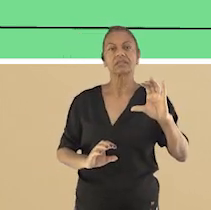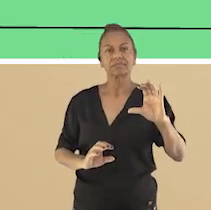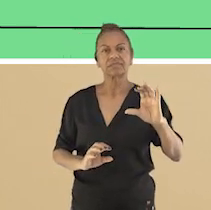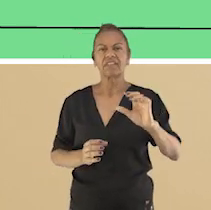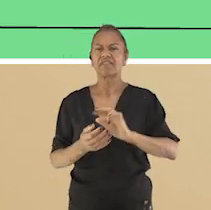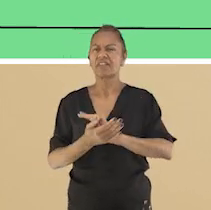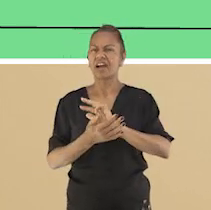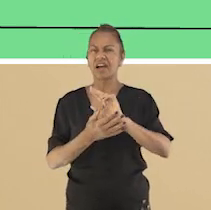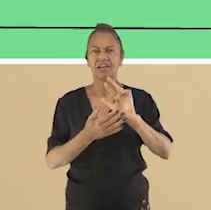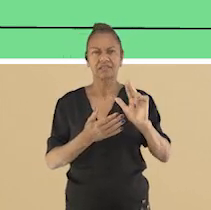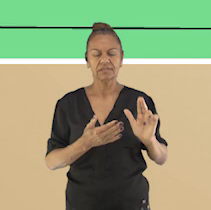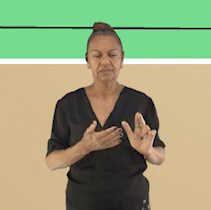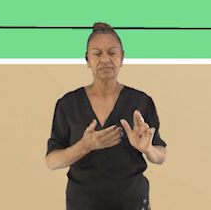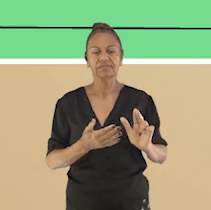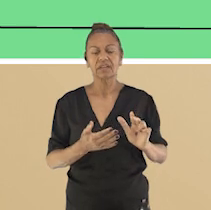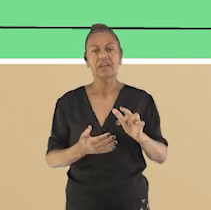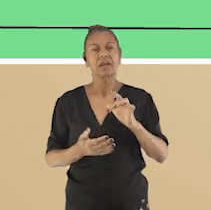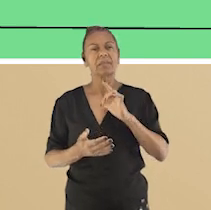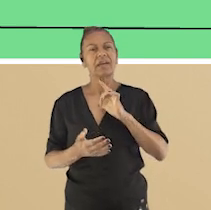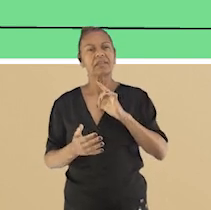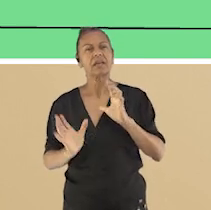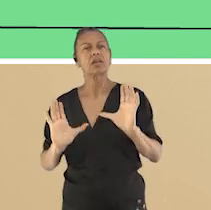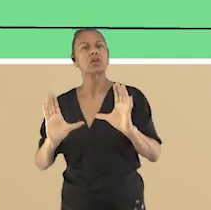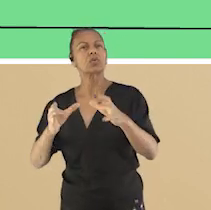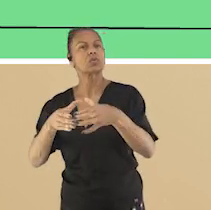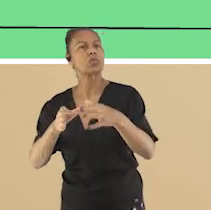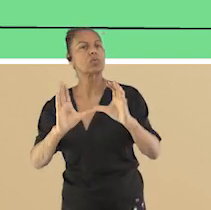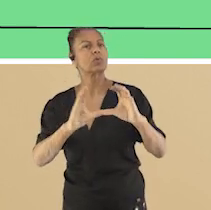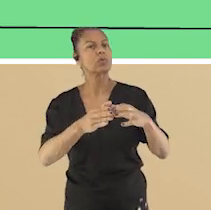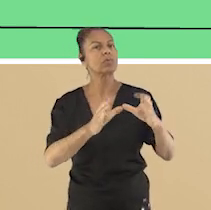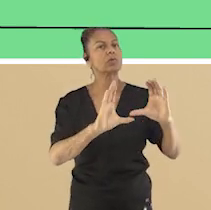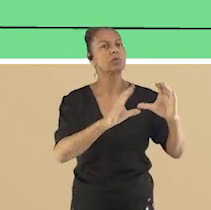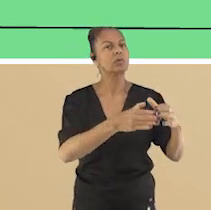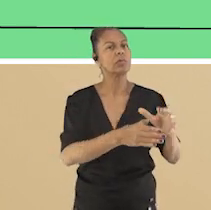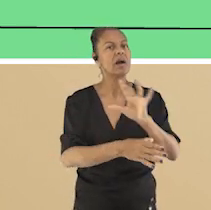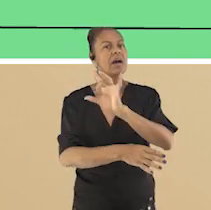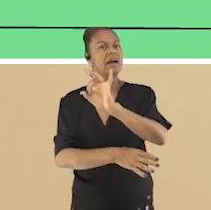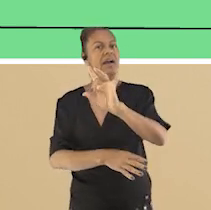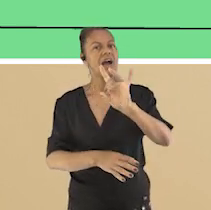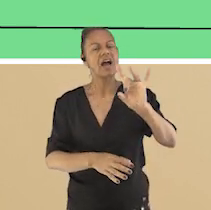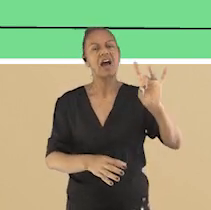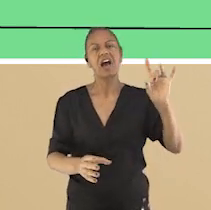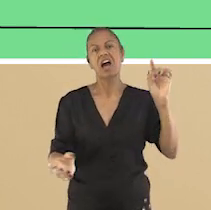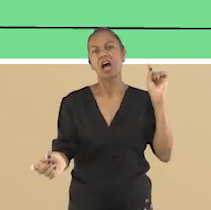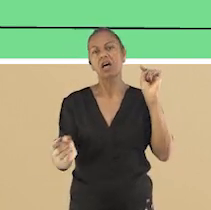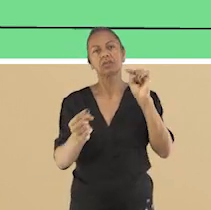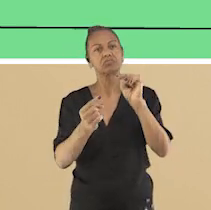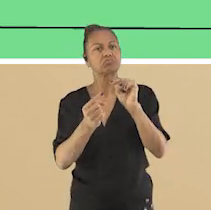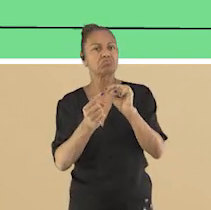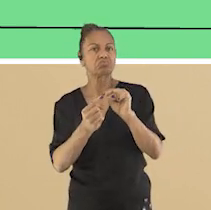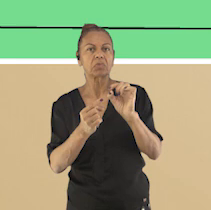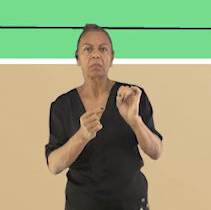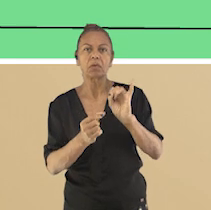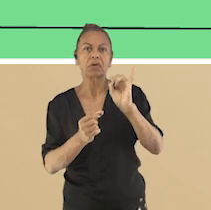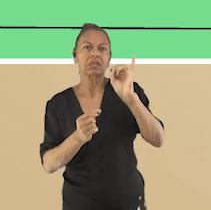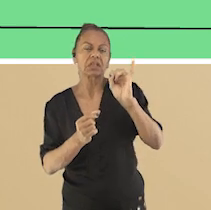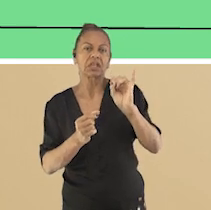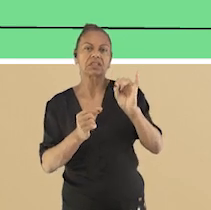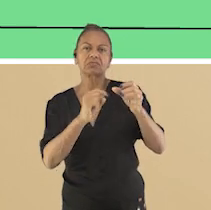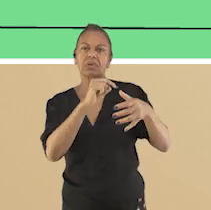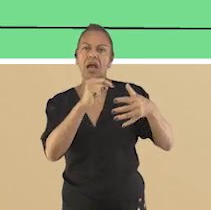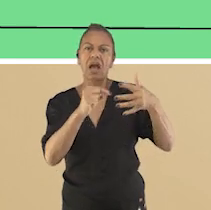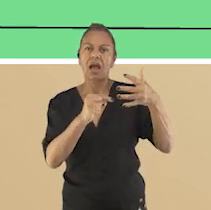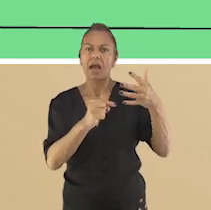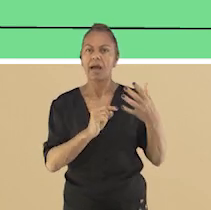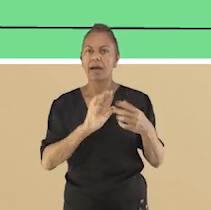pagelança indígena e esoterismo. Existem diferentes grupos de Umbanda, cada um enfatiza determinado